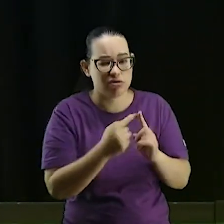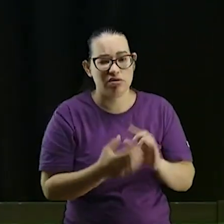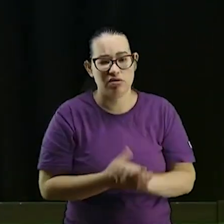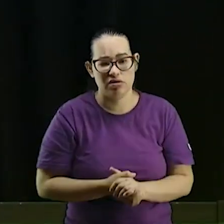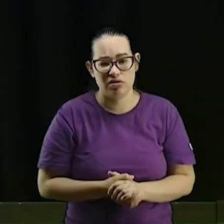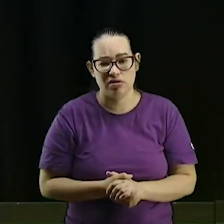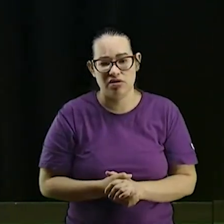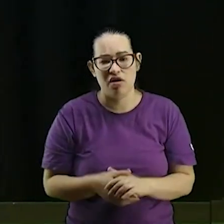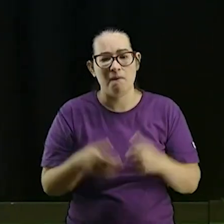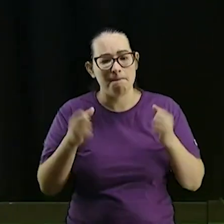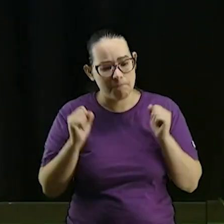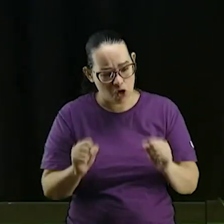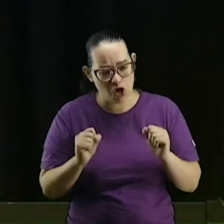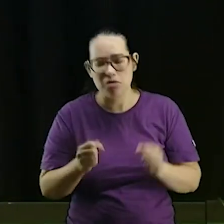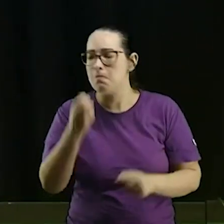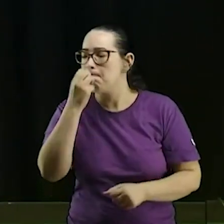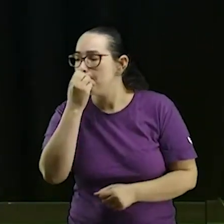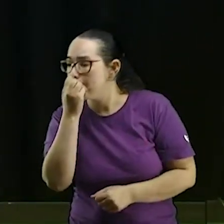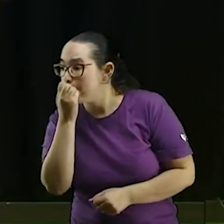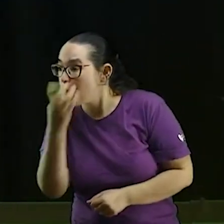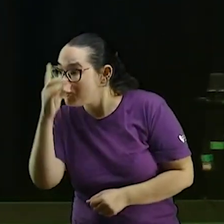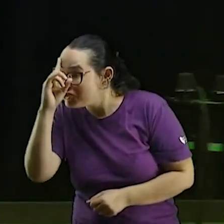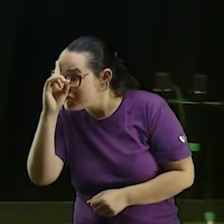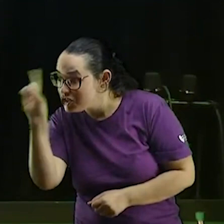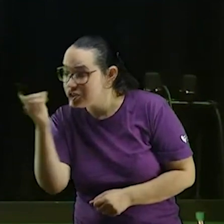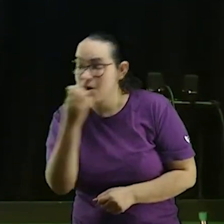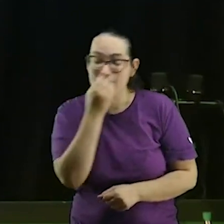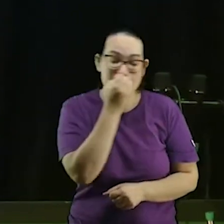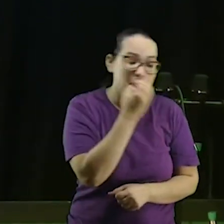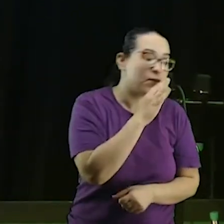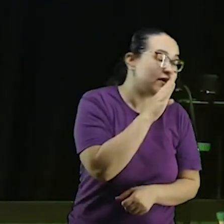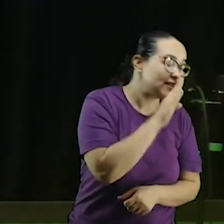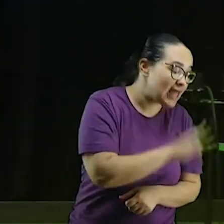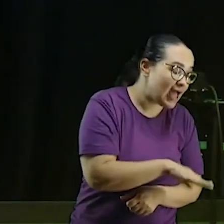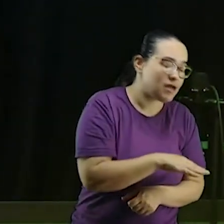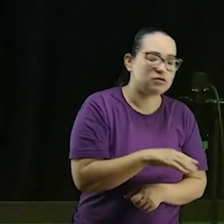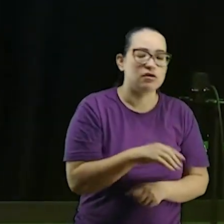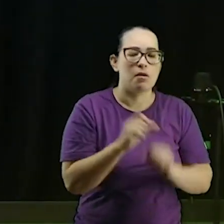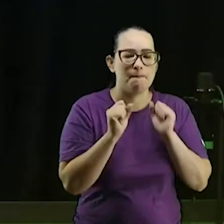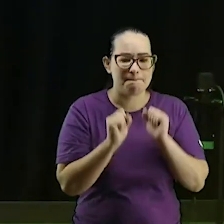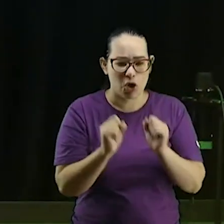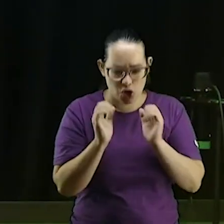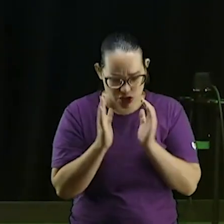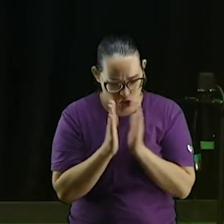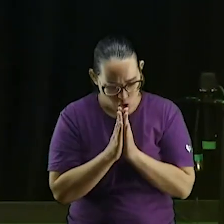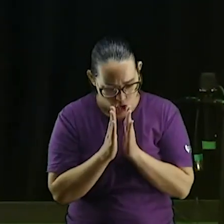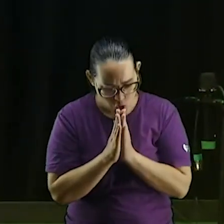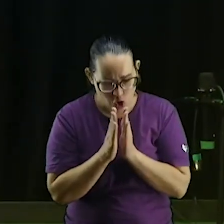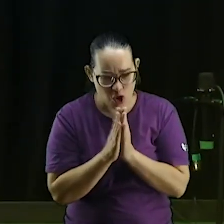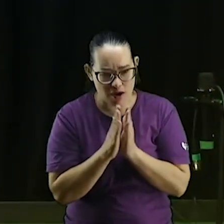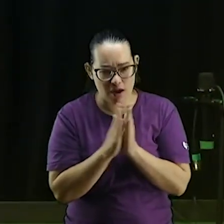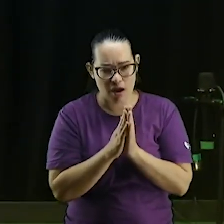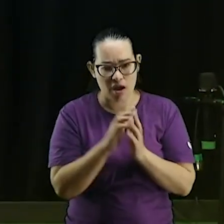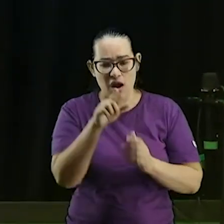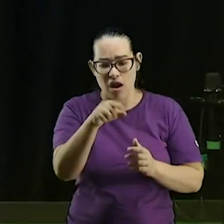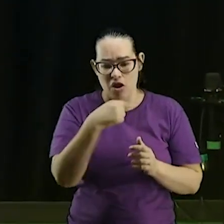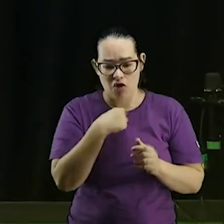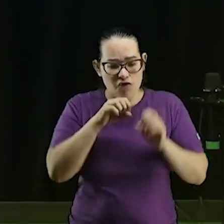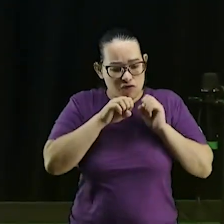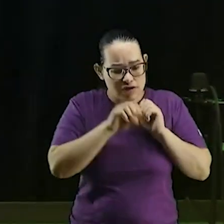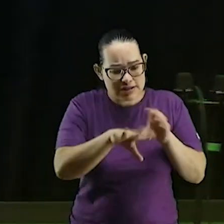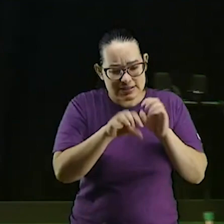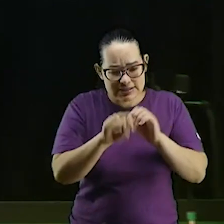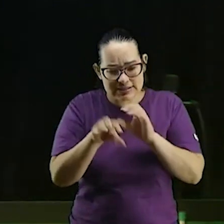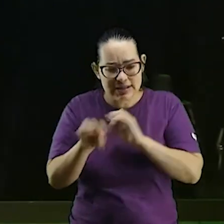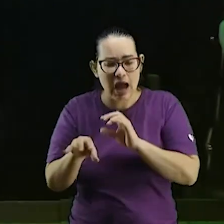você pode dar bom dia boa tarde você pode orar eu vou dar um treinamento para você vai ser uma bênção sábado que vem para você